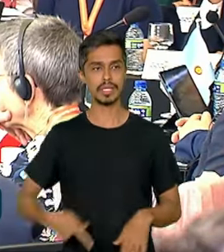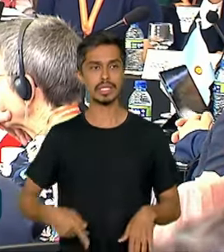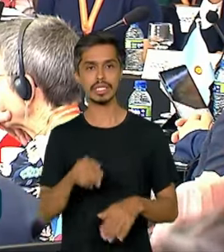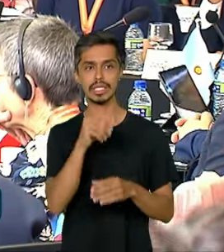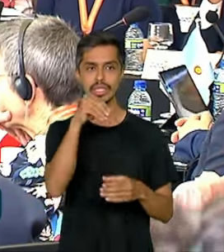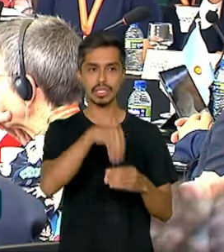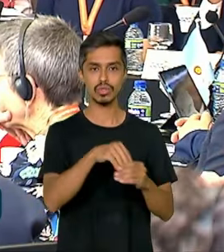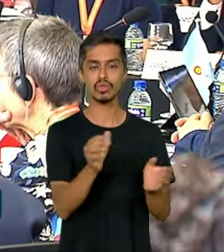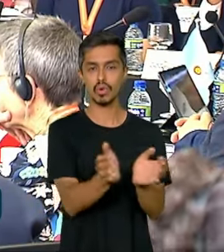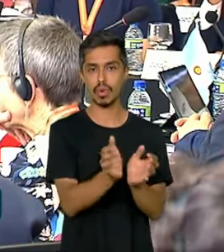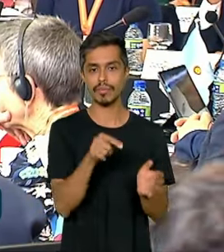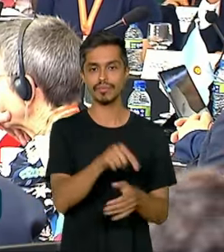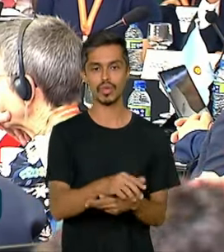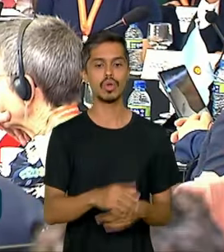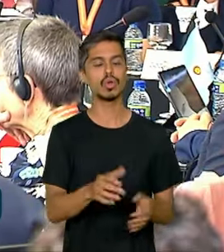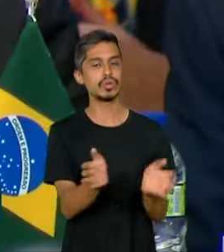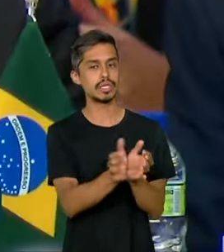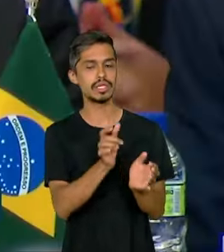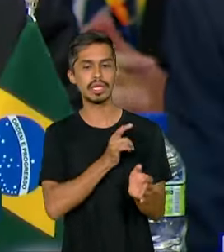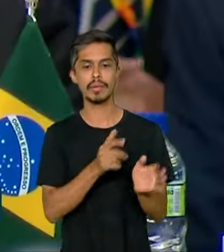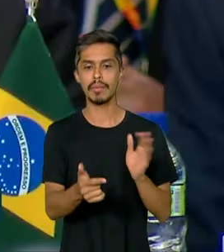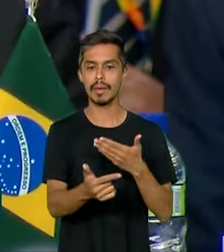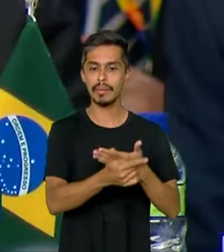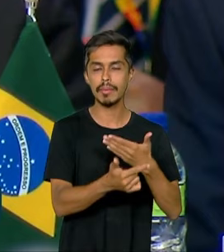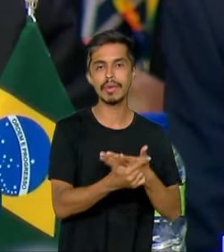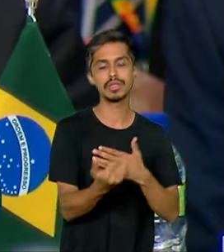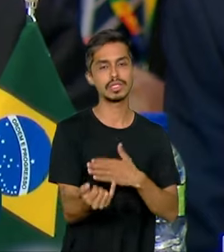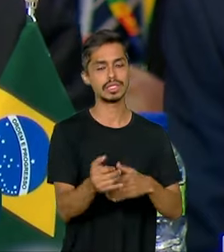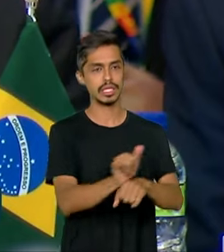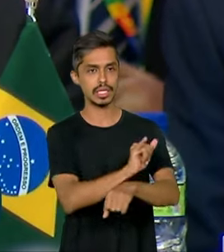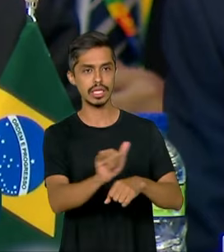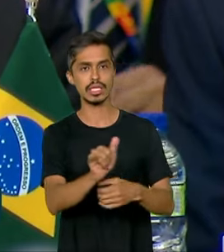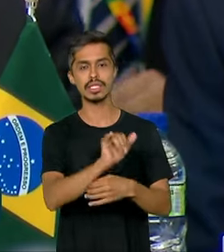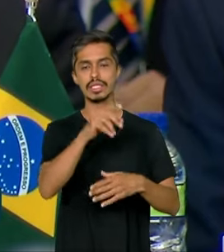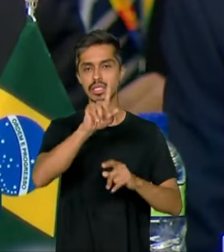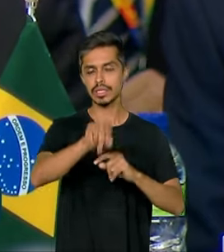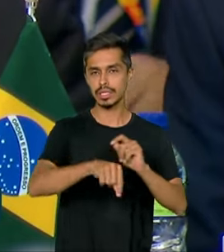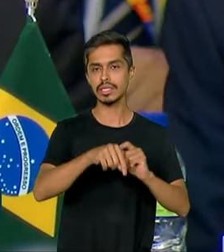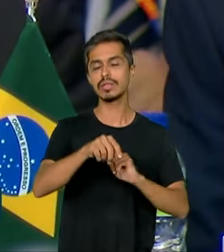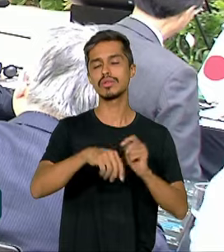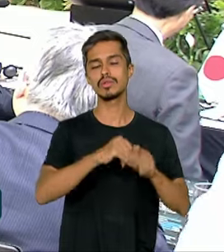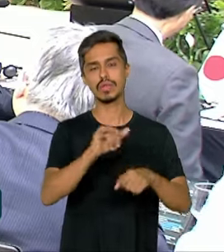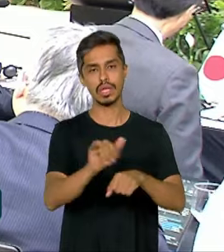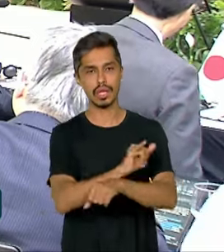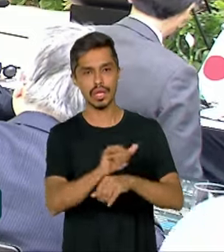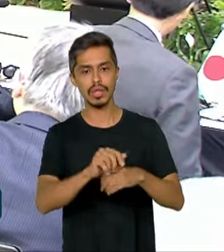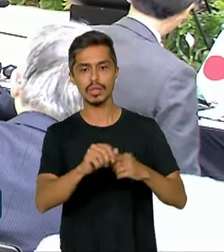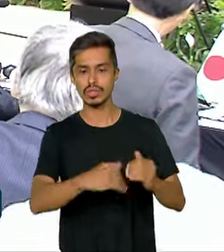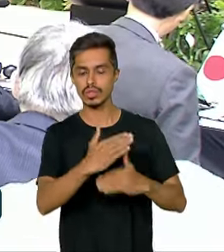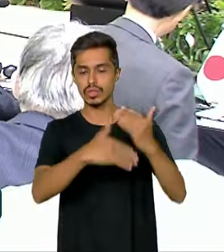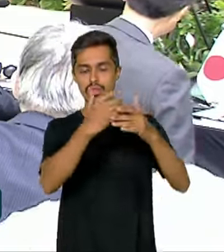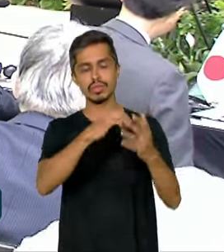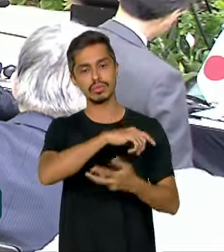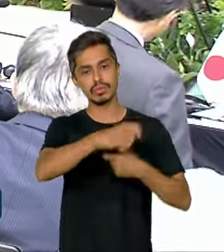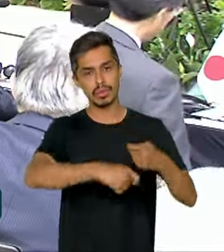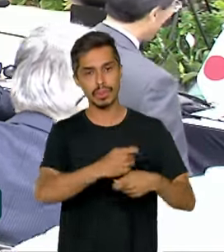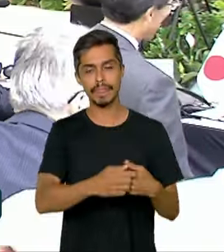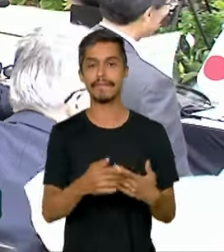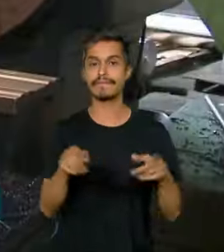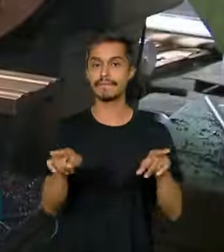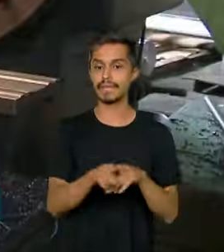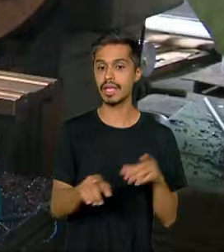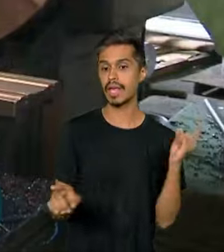bloco tem papel estratégico no crescimento econômico mundial. E até novembro, quando ocorre o encontro de